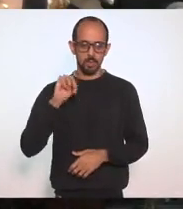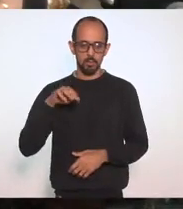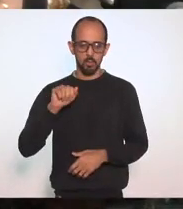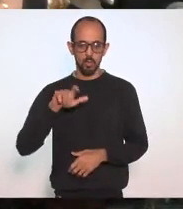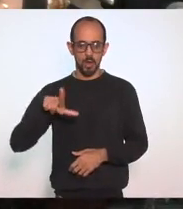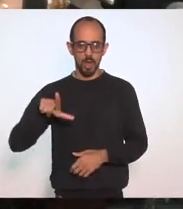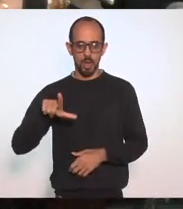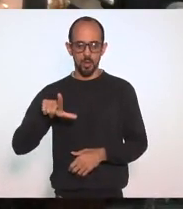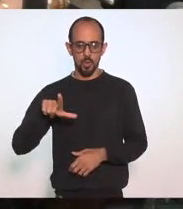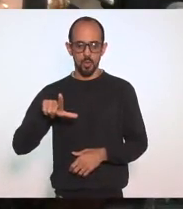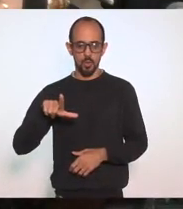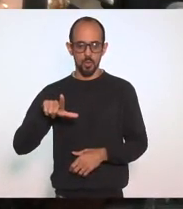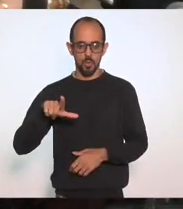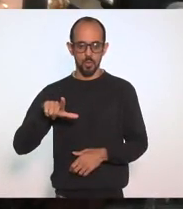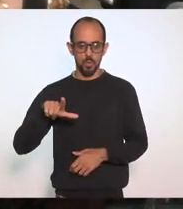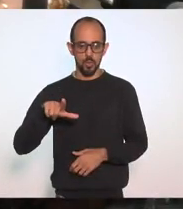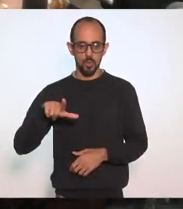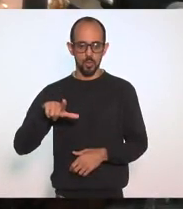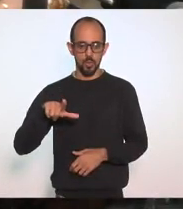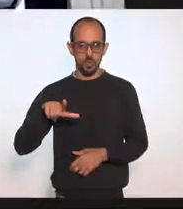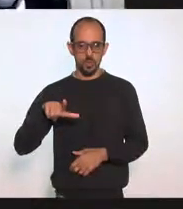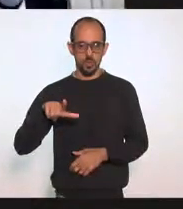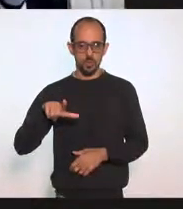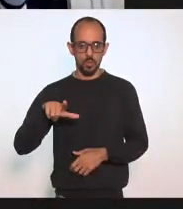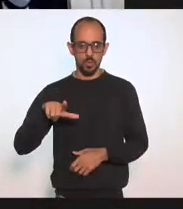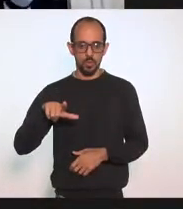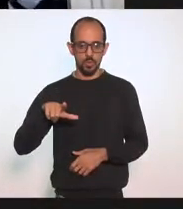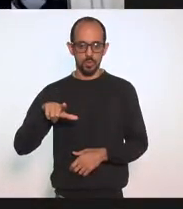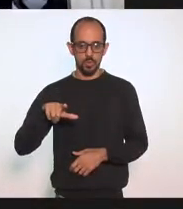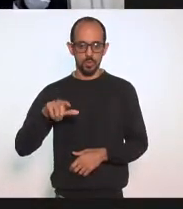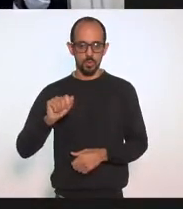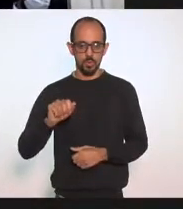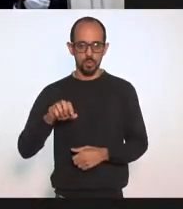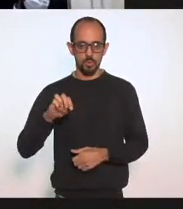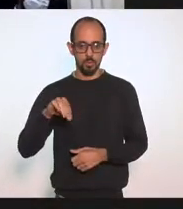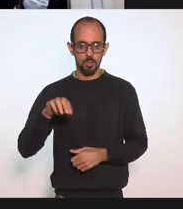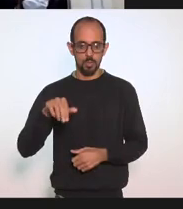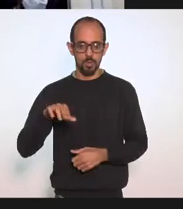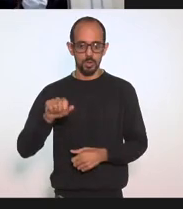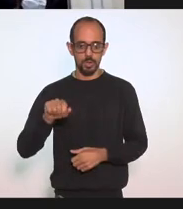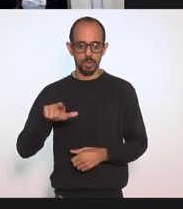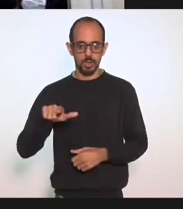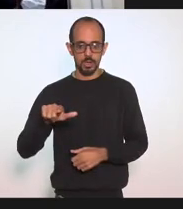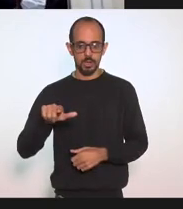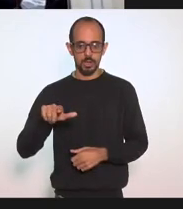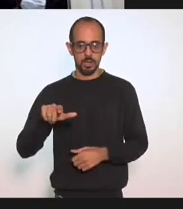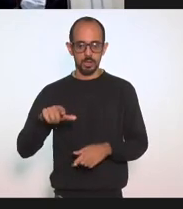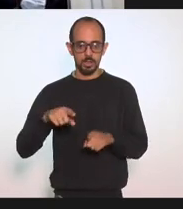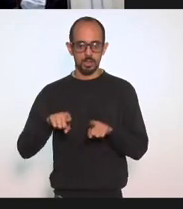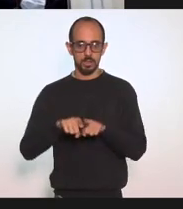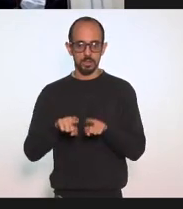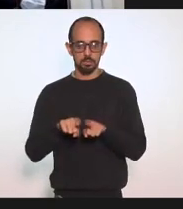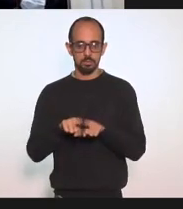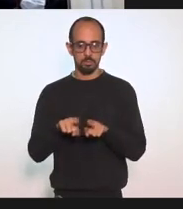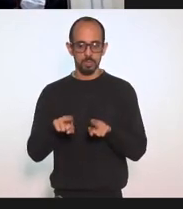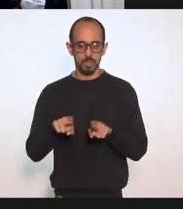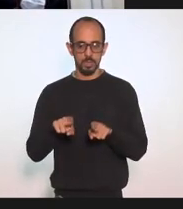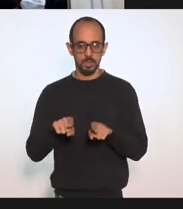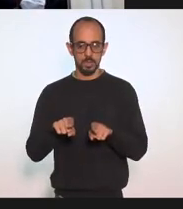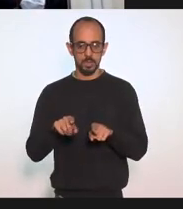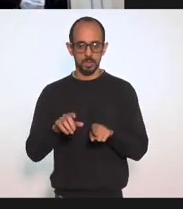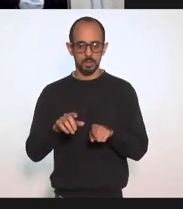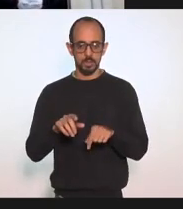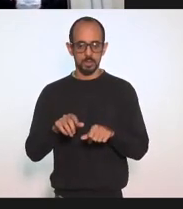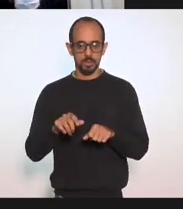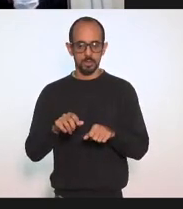Experiente final Expediente final final Também Presidente Mônica Expediente final Luiz Paulo Presidente final Já estão escritos Deputado Luiz Já